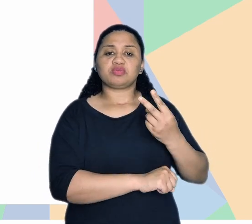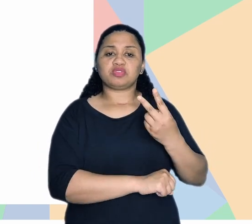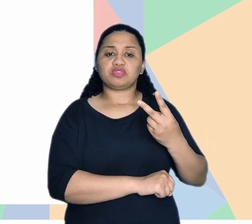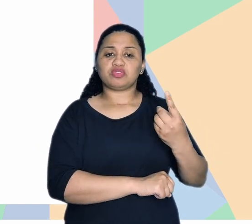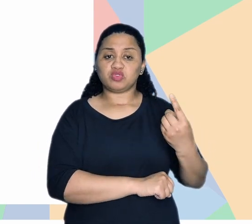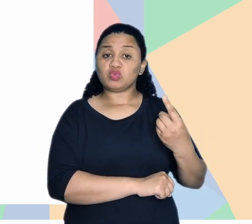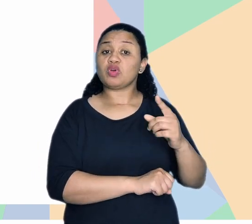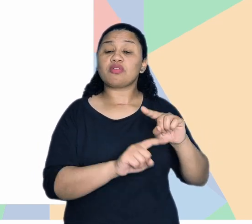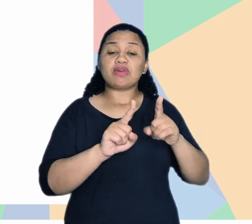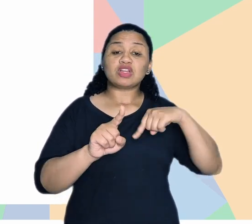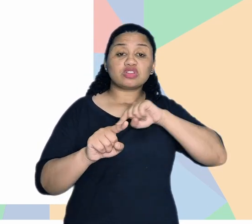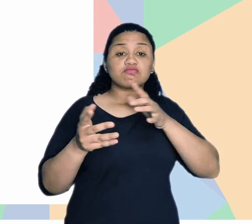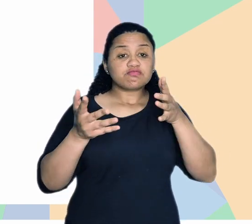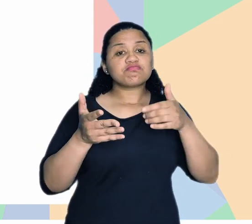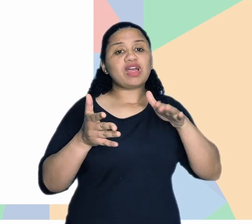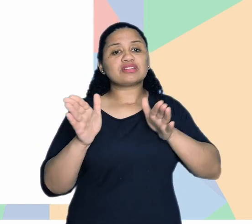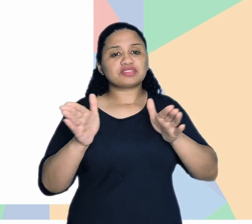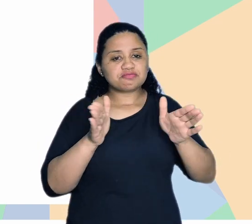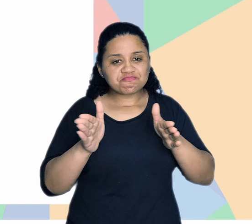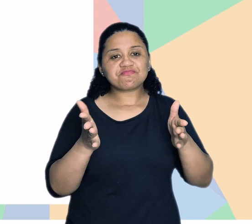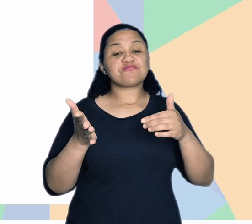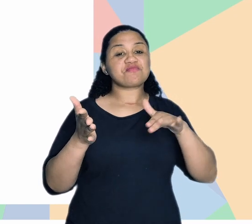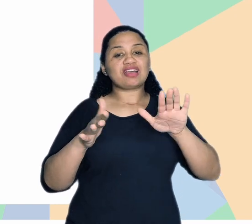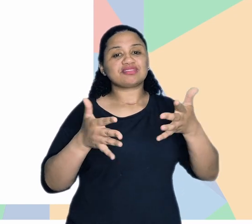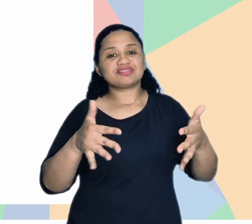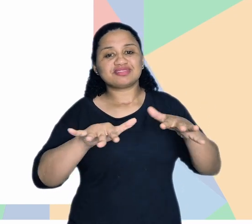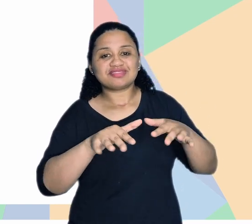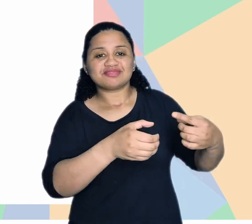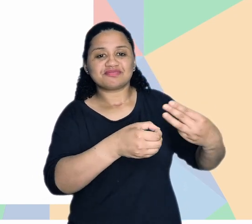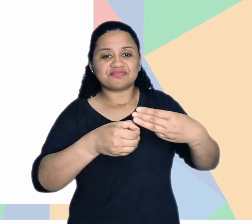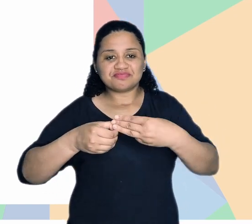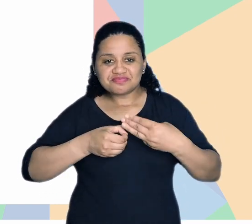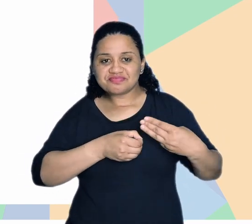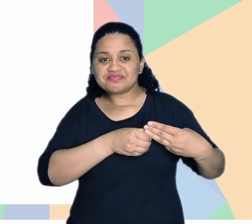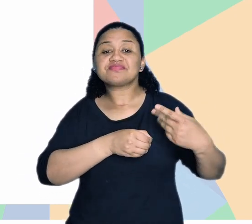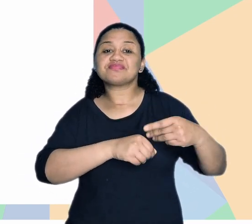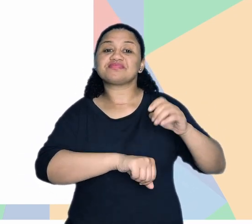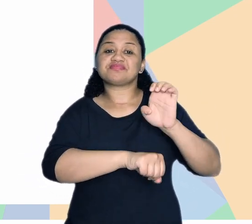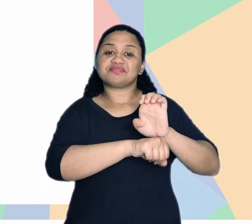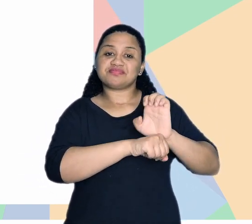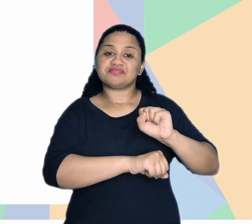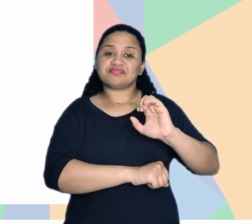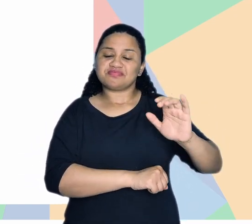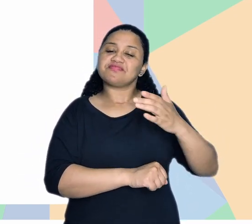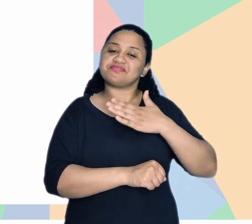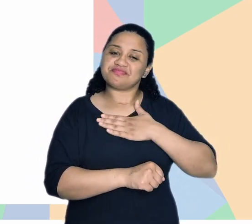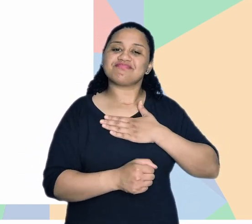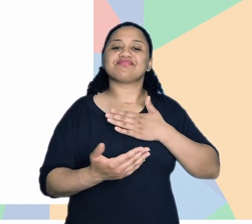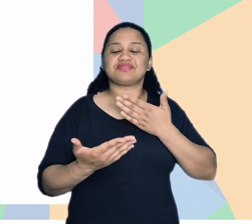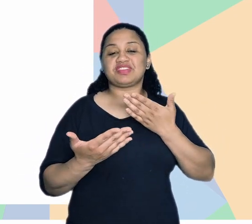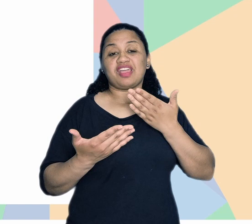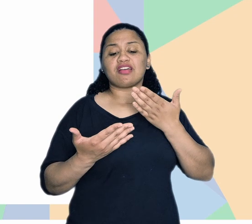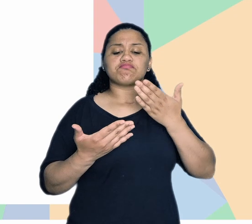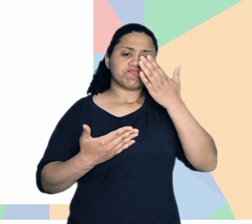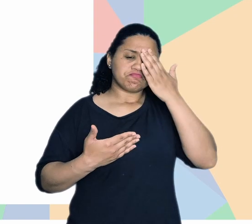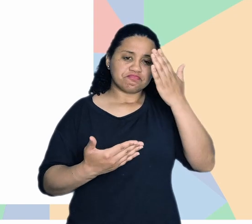novembro de 2021 e a gente quer cada vez mais acessibilidade, cada vez mais inclusão nos nossos municípios aqui em